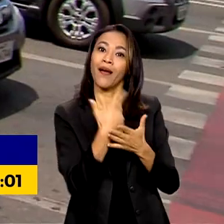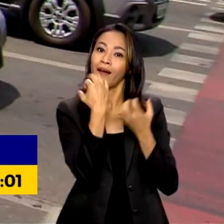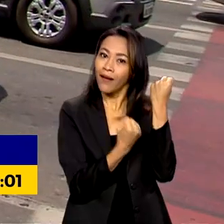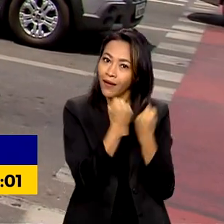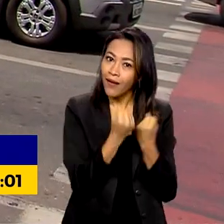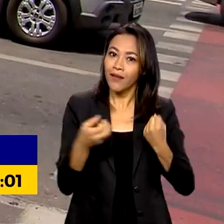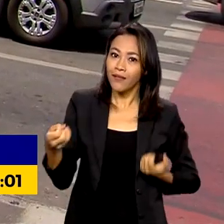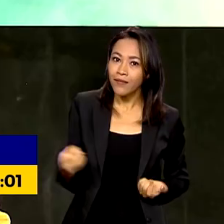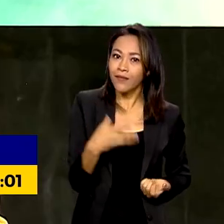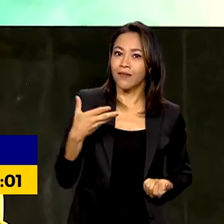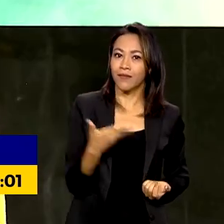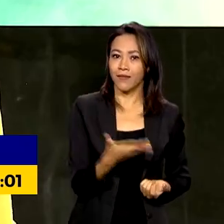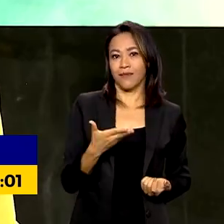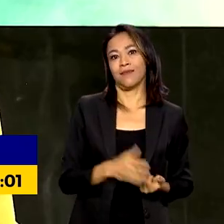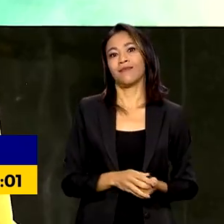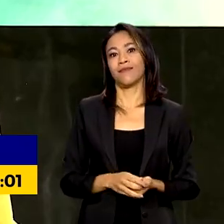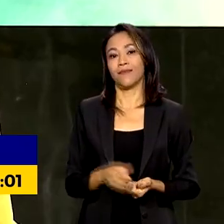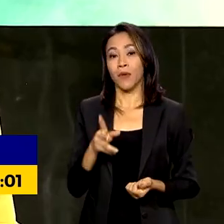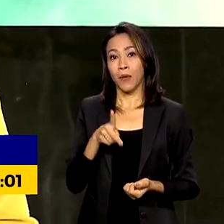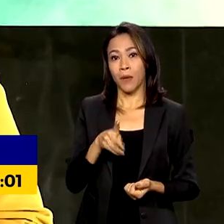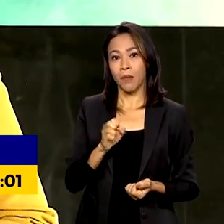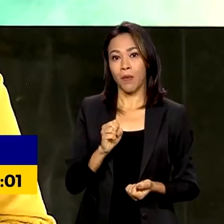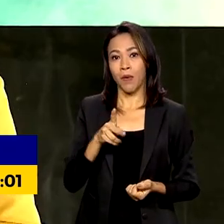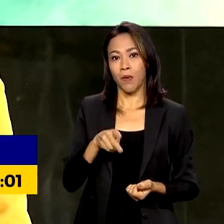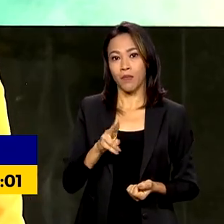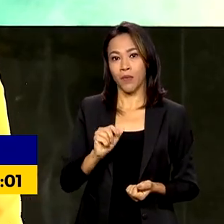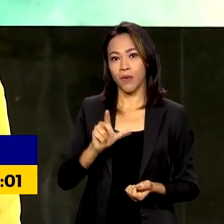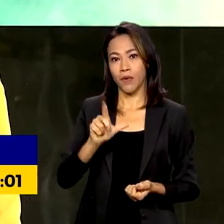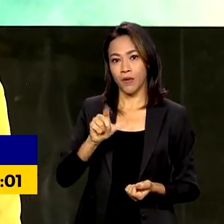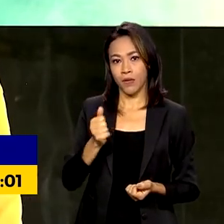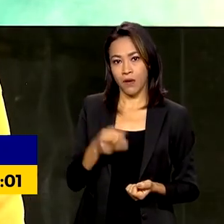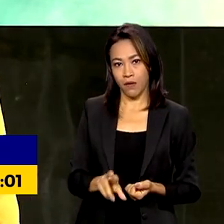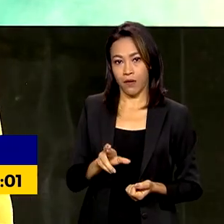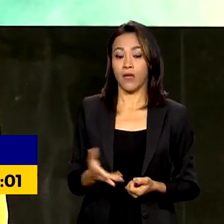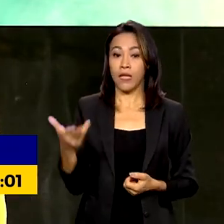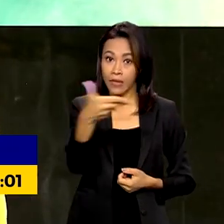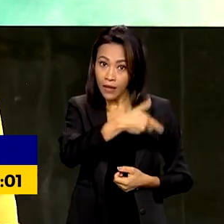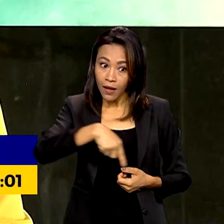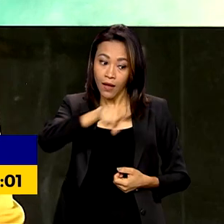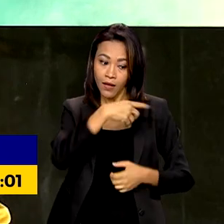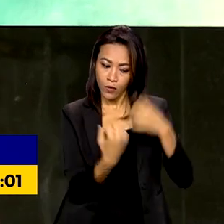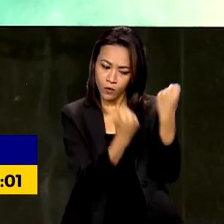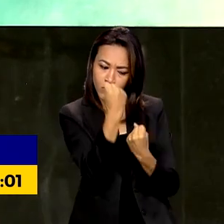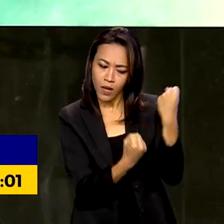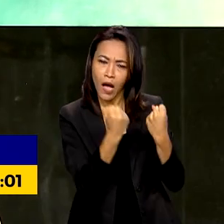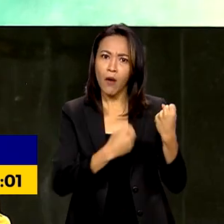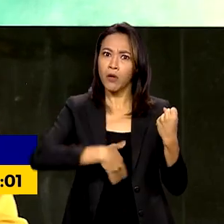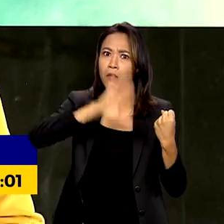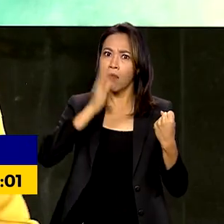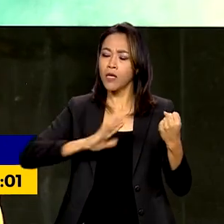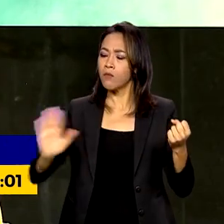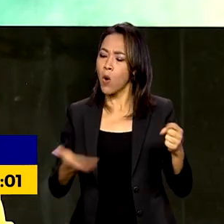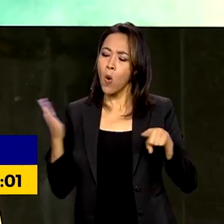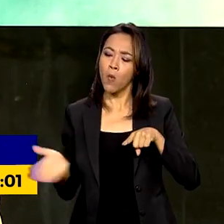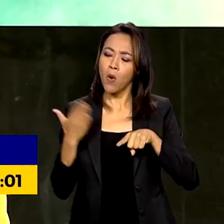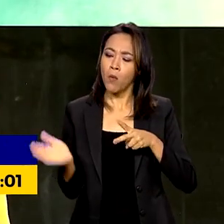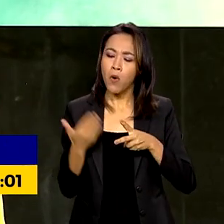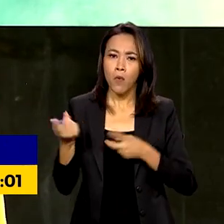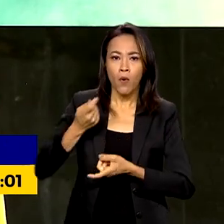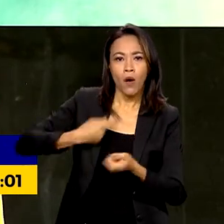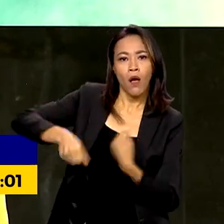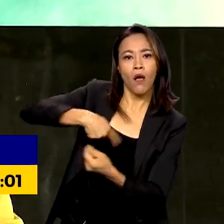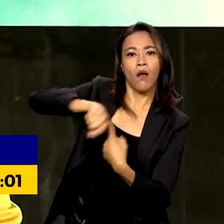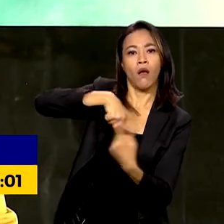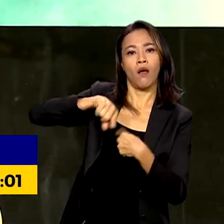populares. O setor automotivo é um dos que mais impacta e movimenta a economia brasileira. Responsável por